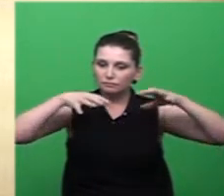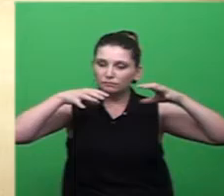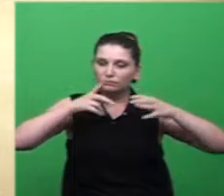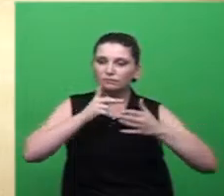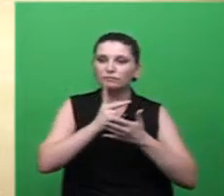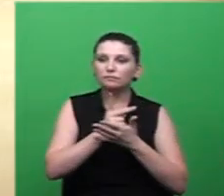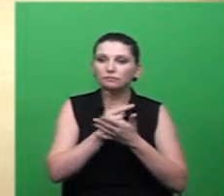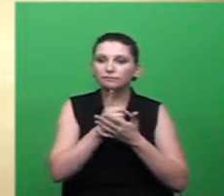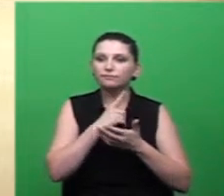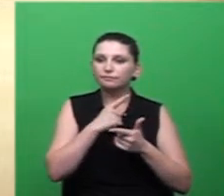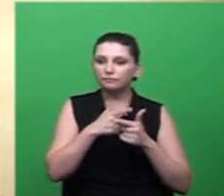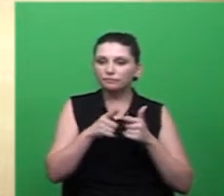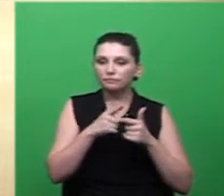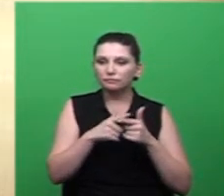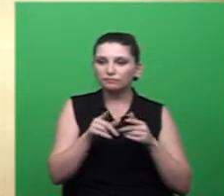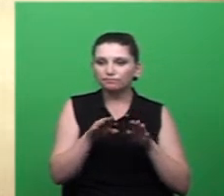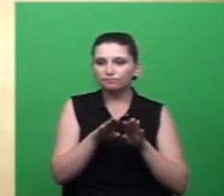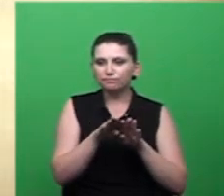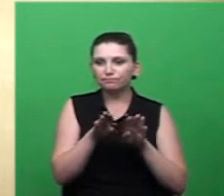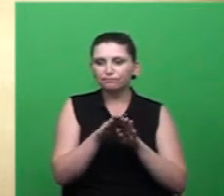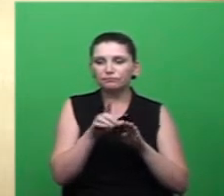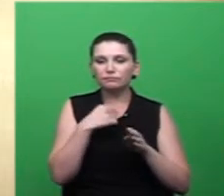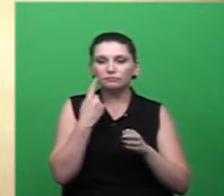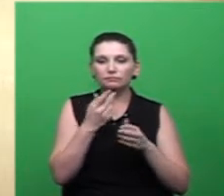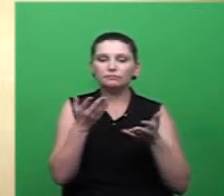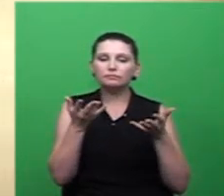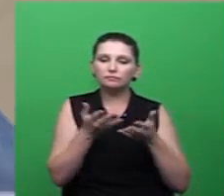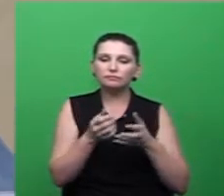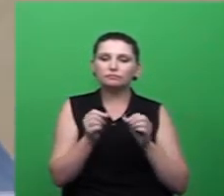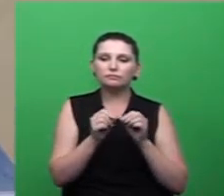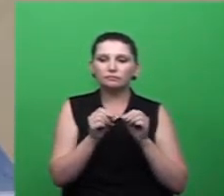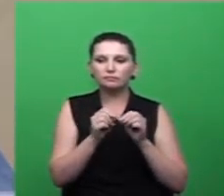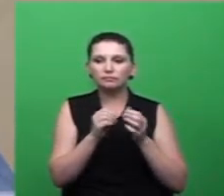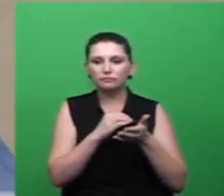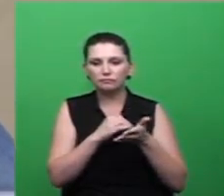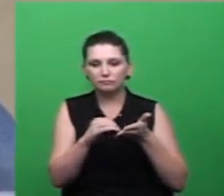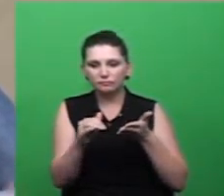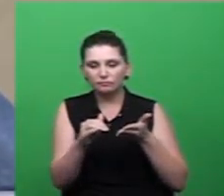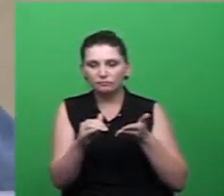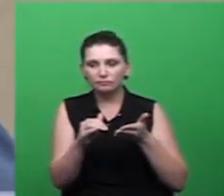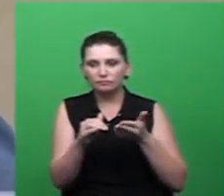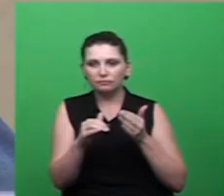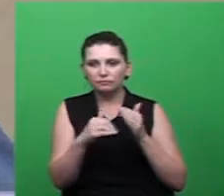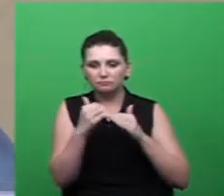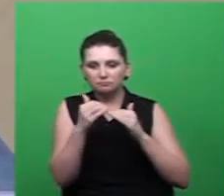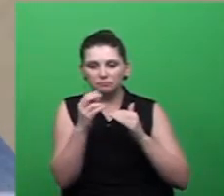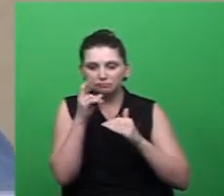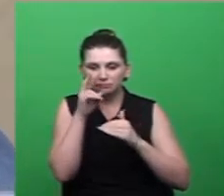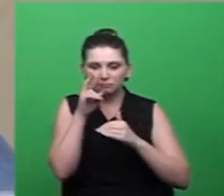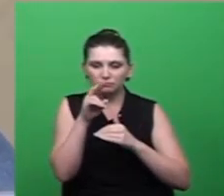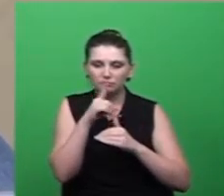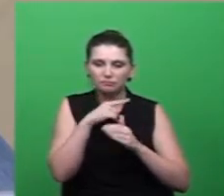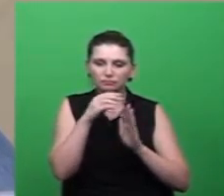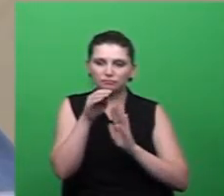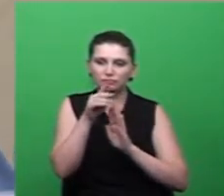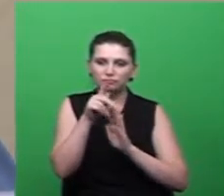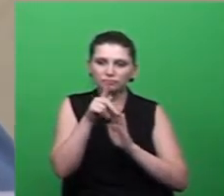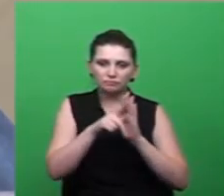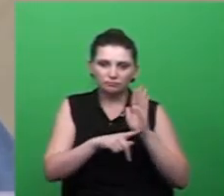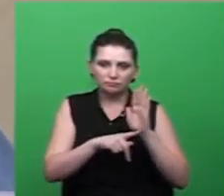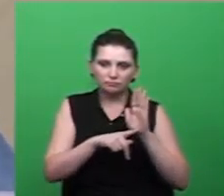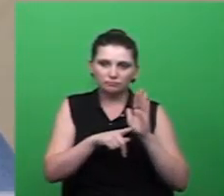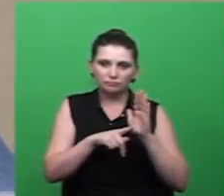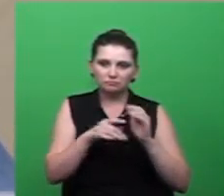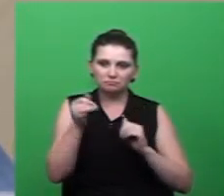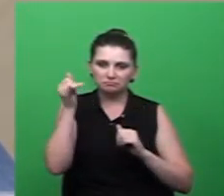esse problema foi feito um diagnóstico a secretaria de obras então vai elaborar um projeto de intervenção tem que